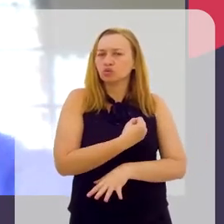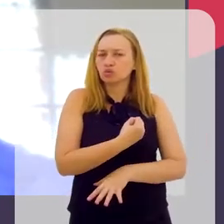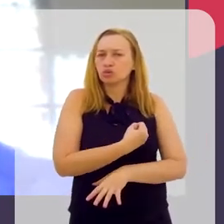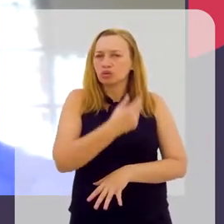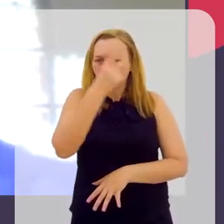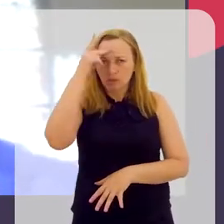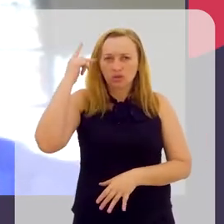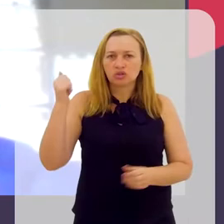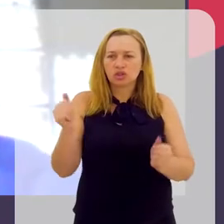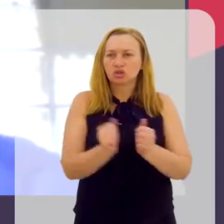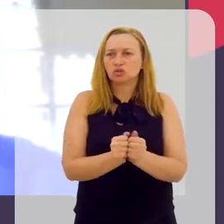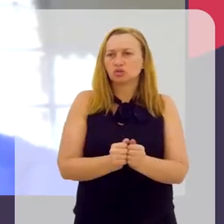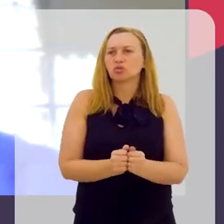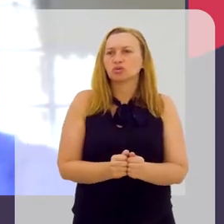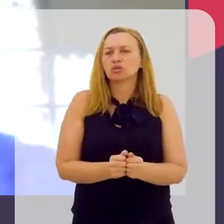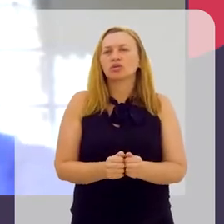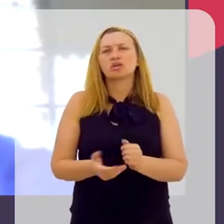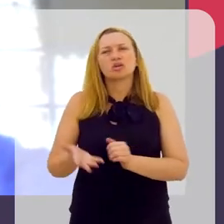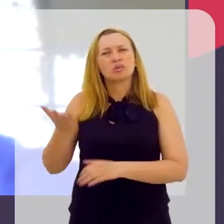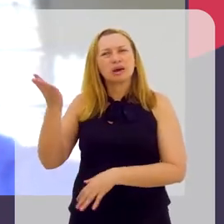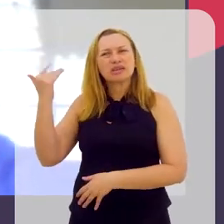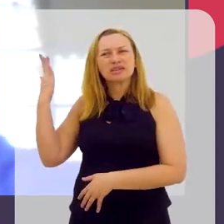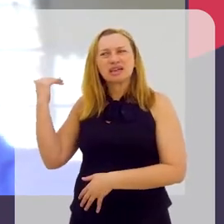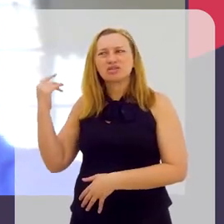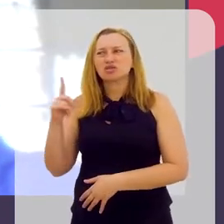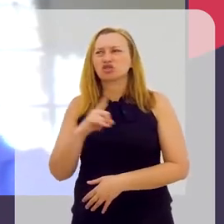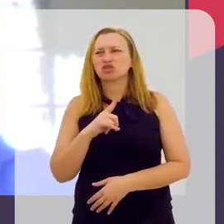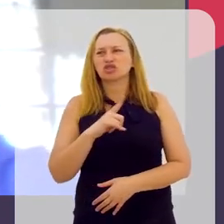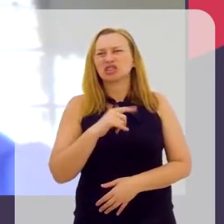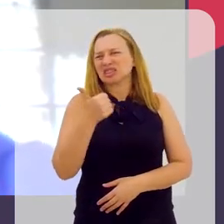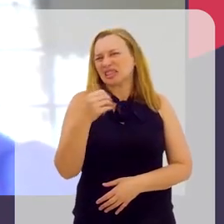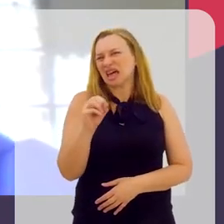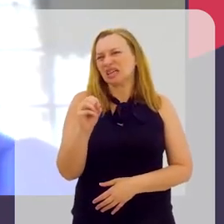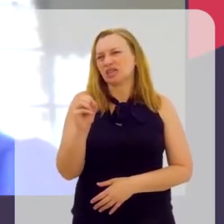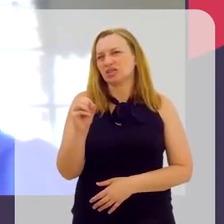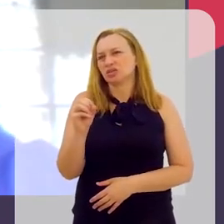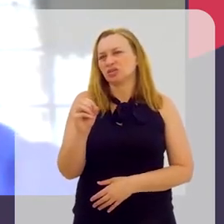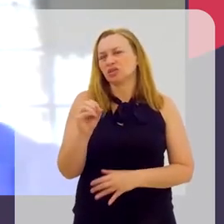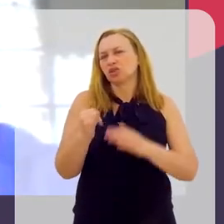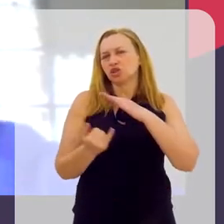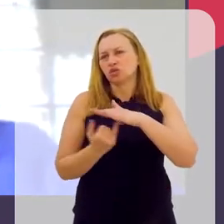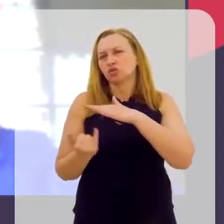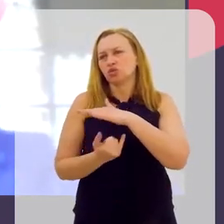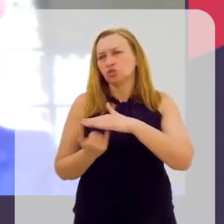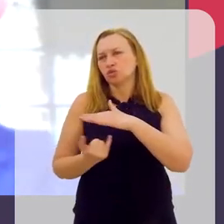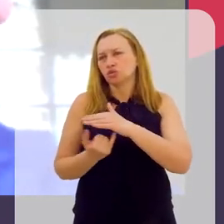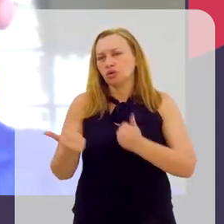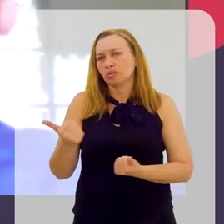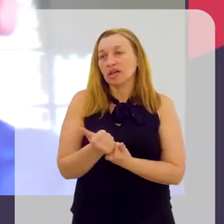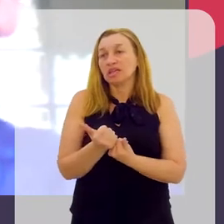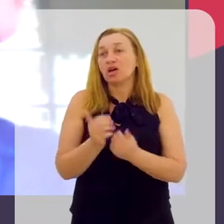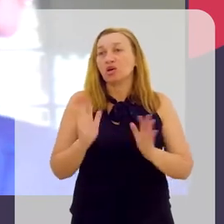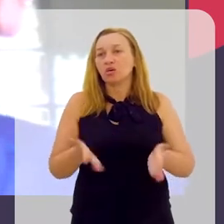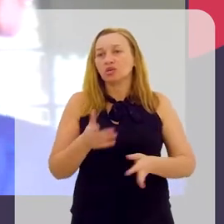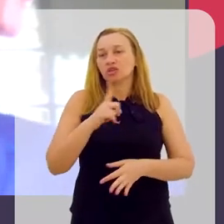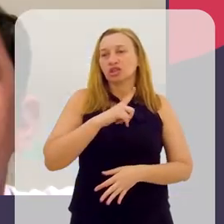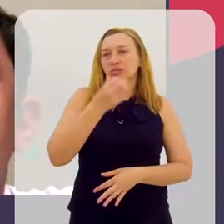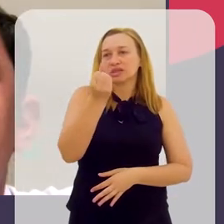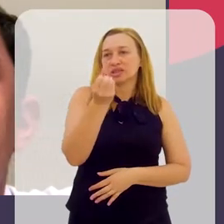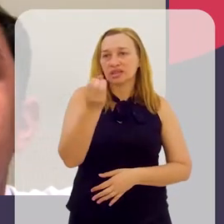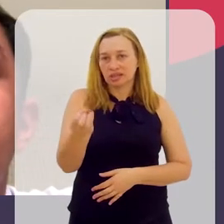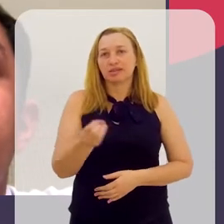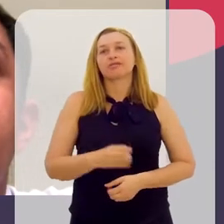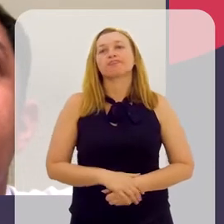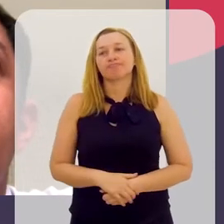participantes. Na época, havia 10 instituições parceiras, hoje temos